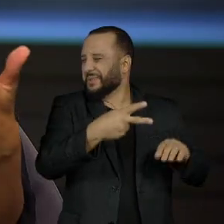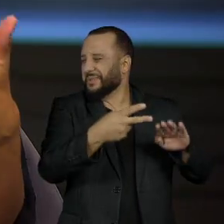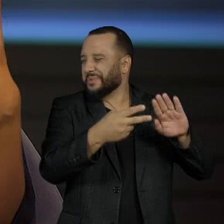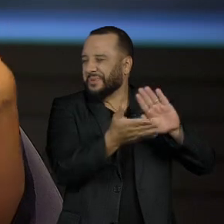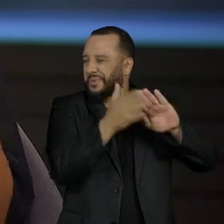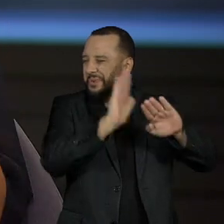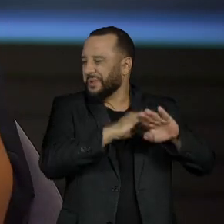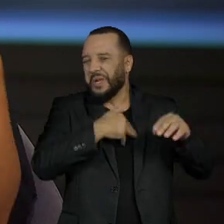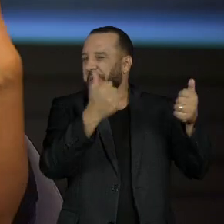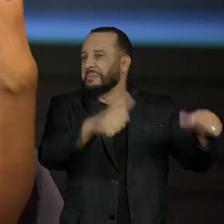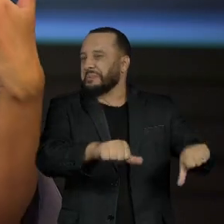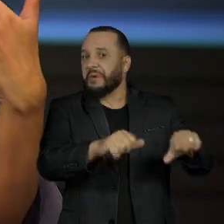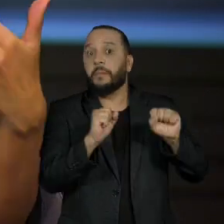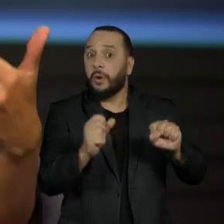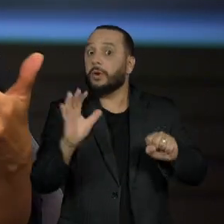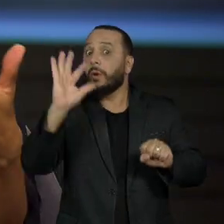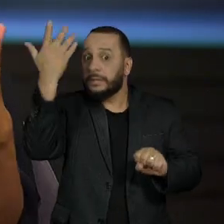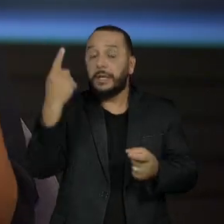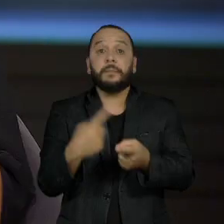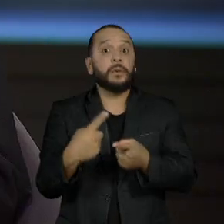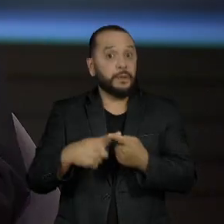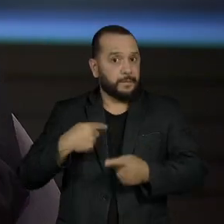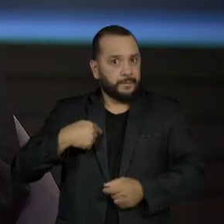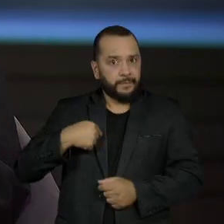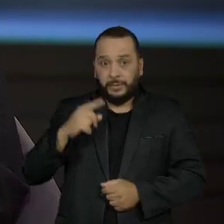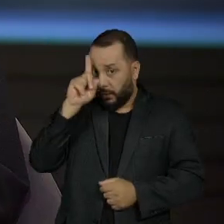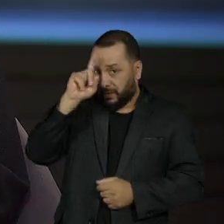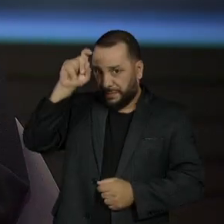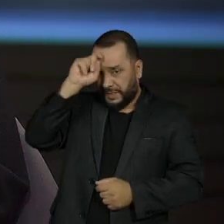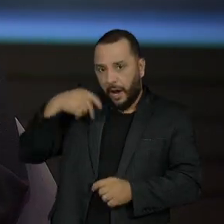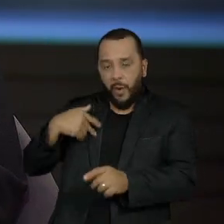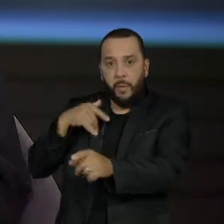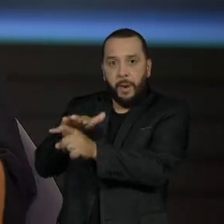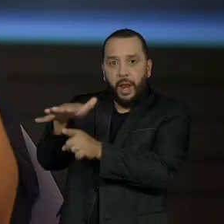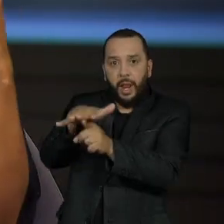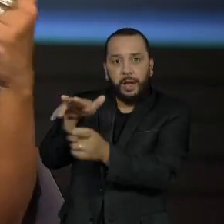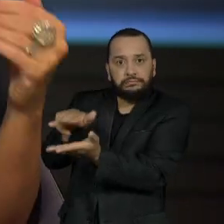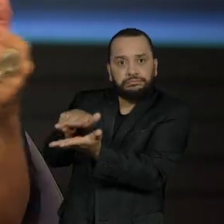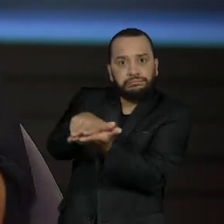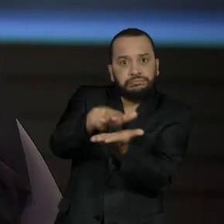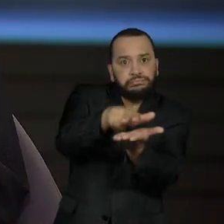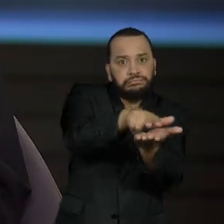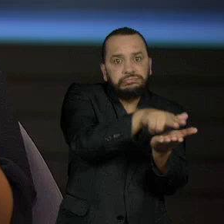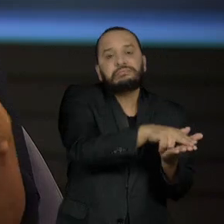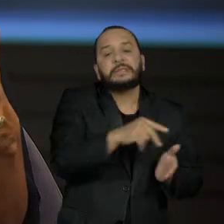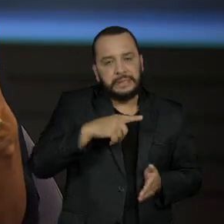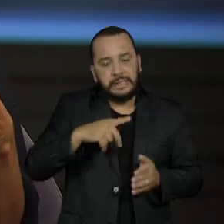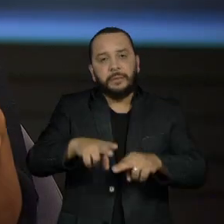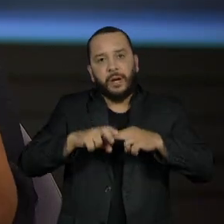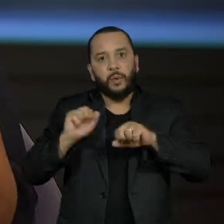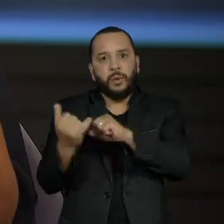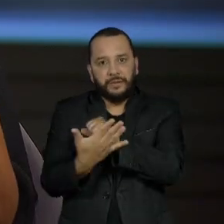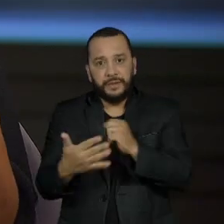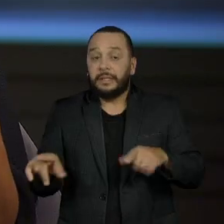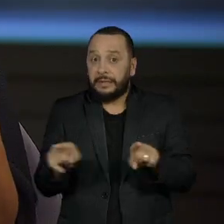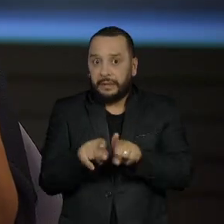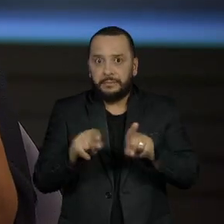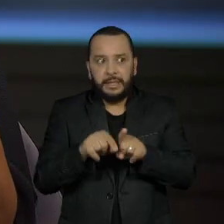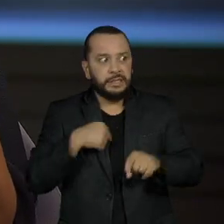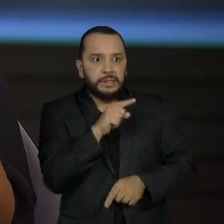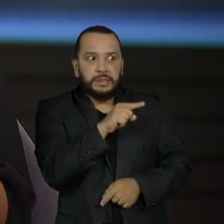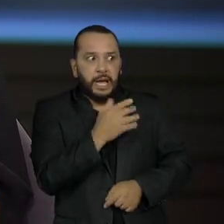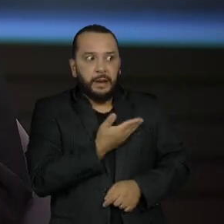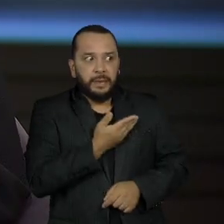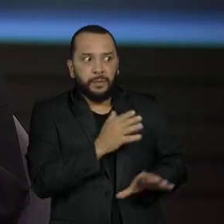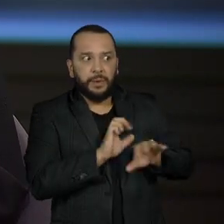fato de os hospitais estarem começando a apresentar uma lotação maior, de conhecerem muita gente que está